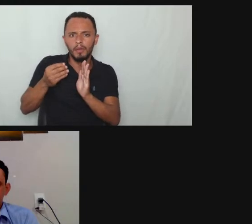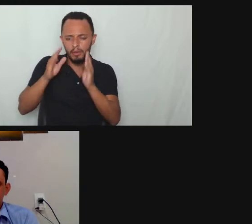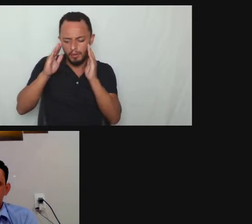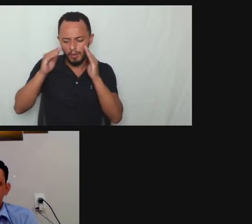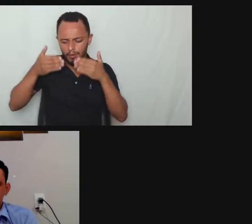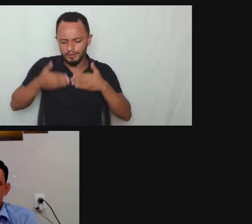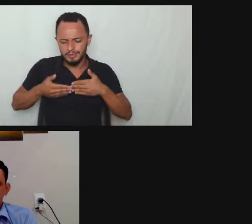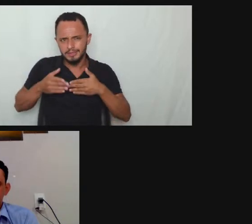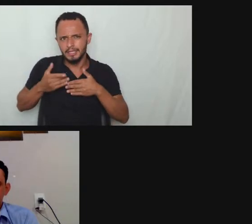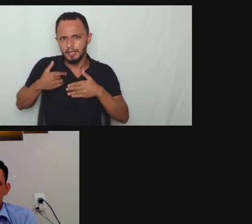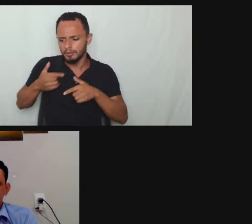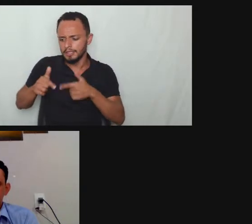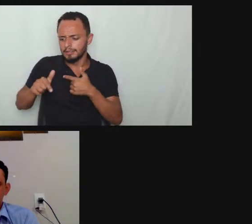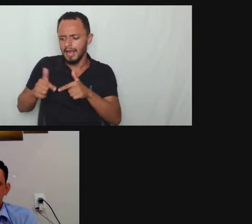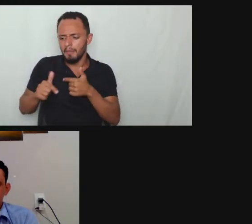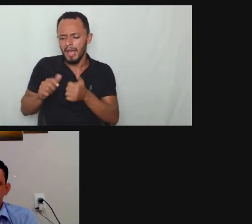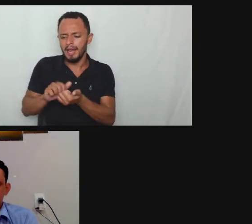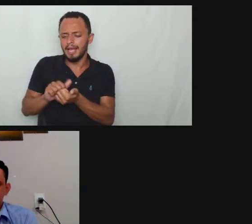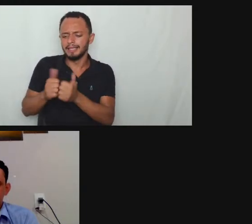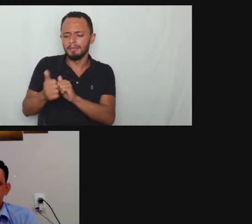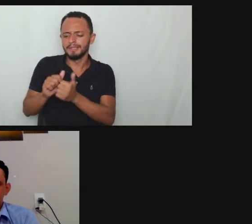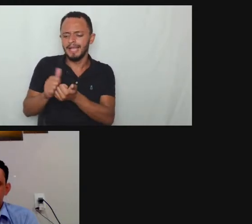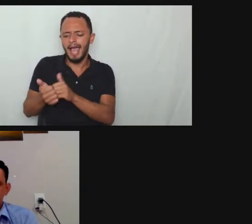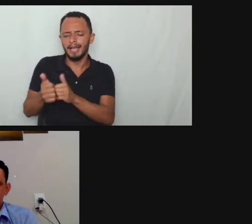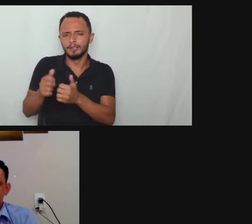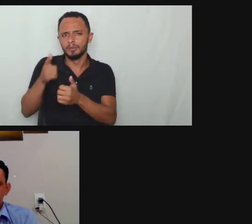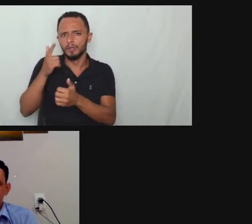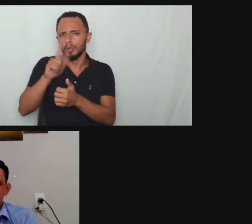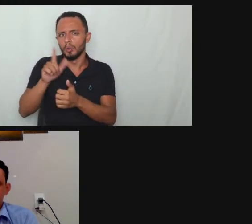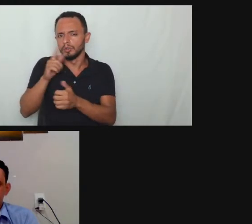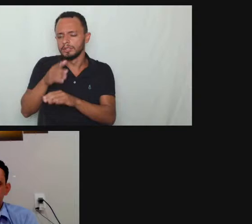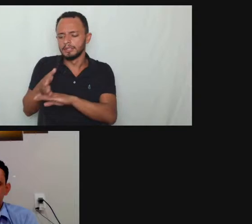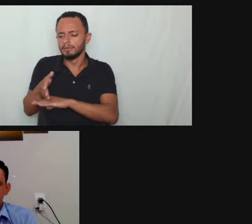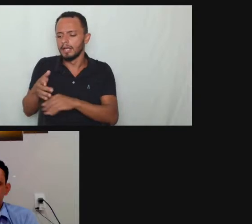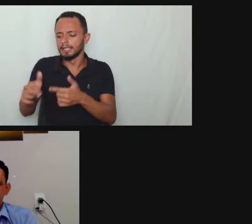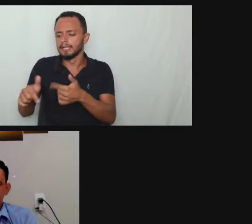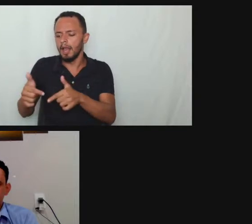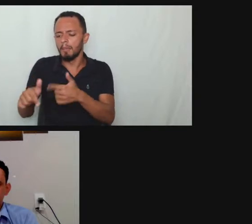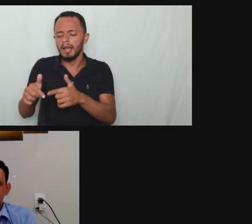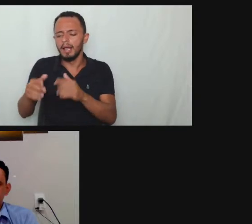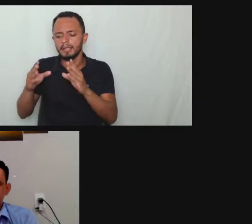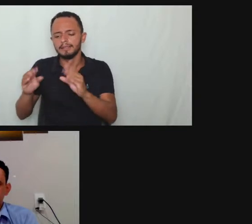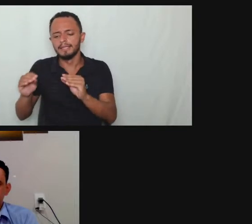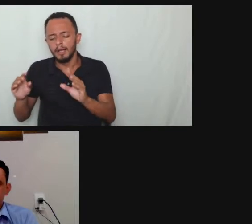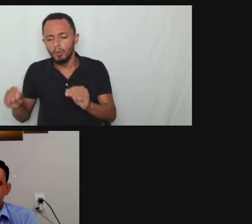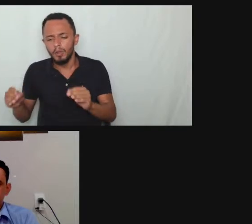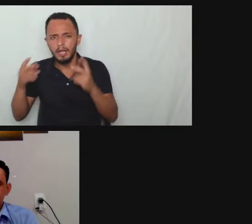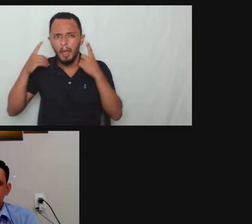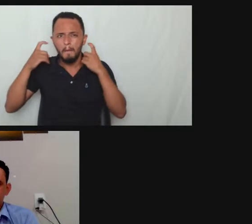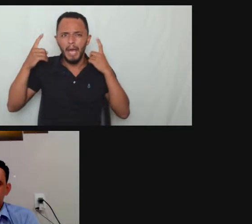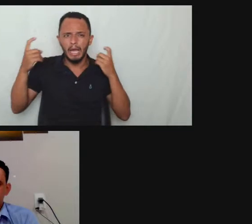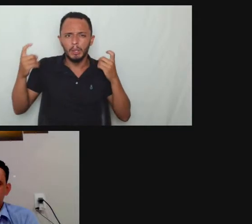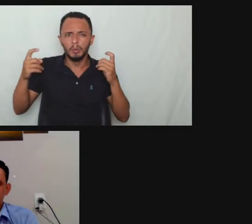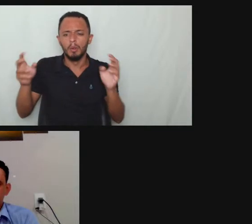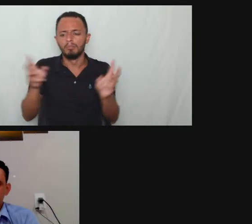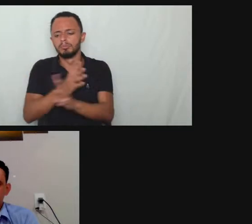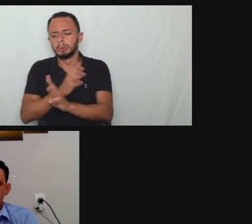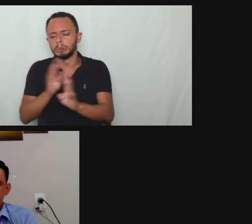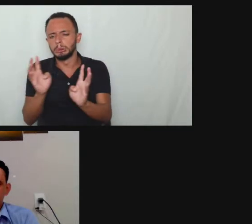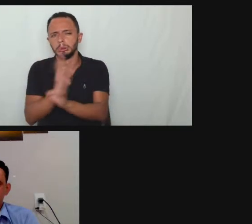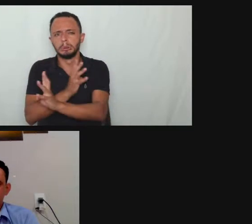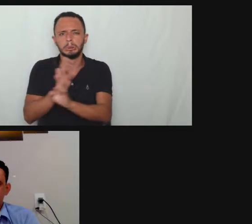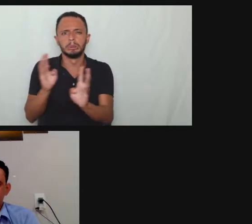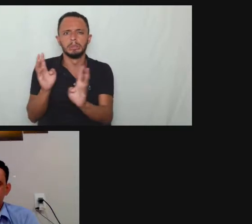direito ao trabalho adaptado por exemplo a trabalhar em um ambiente mais tranquilo sem grande circulação de pessoas